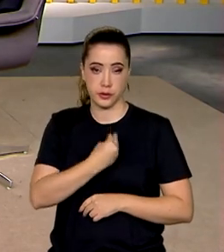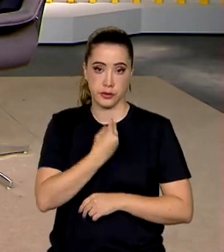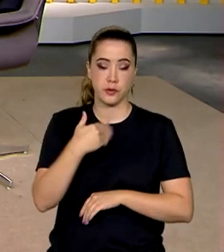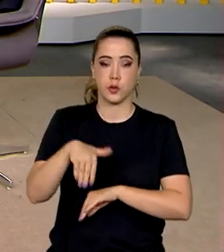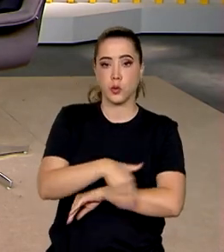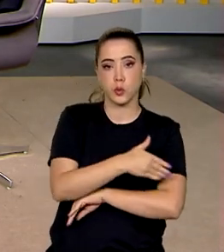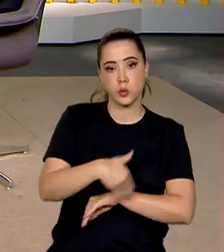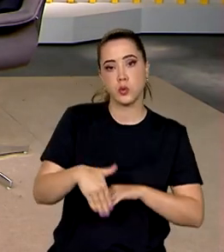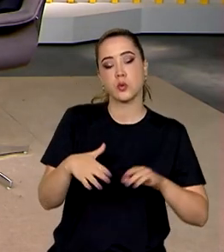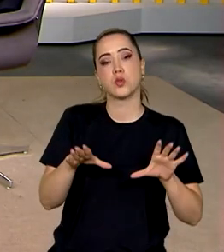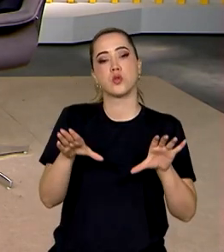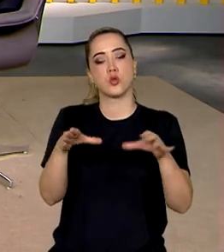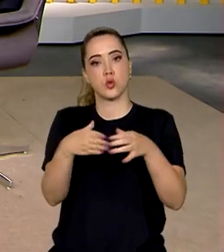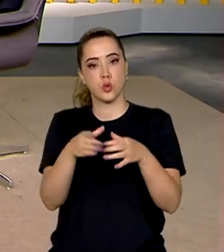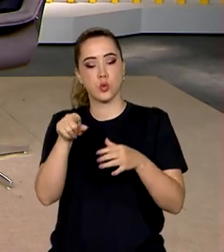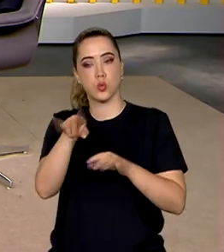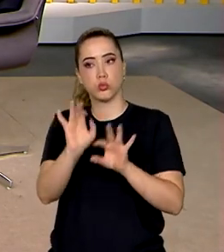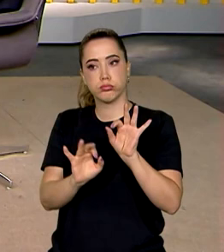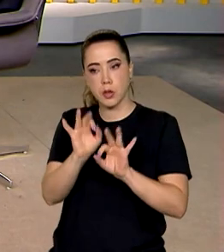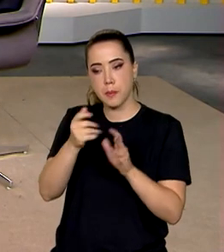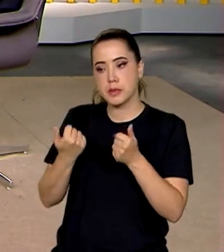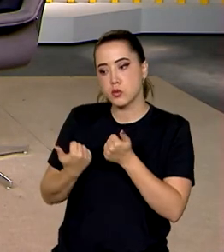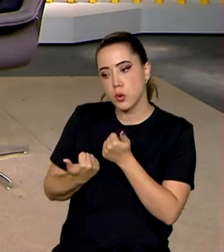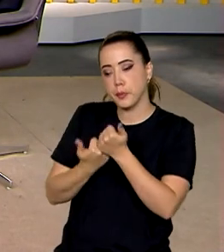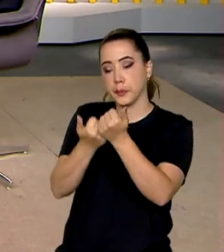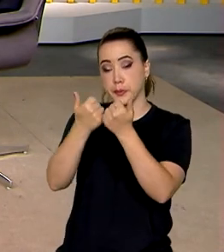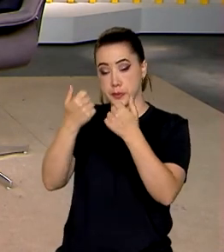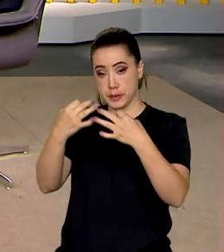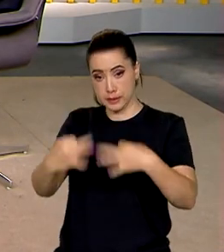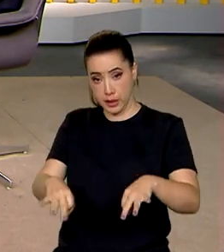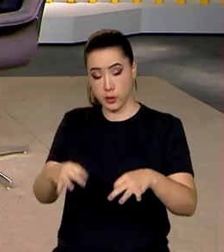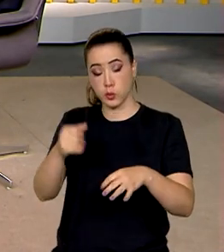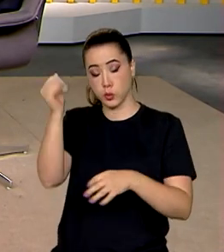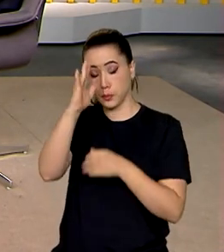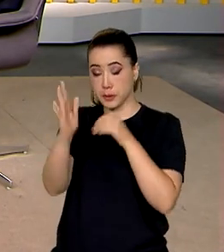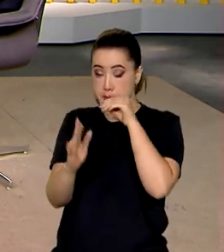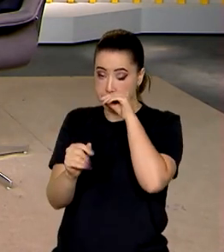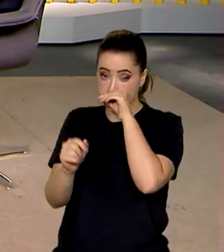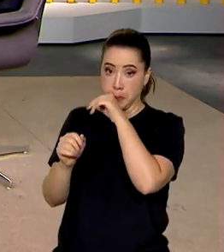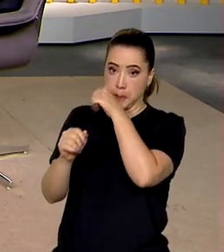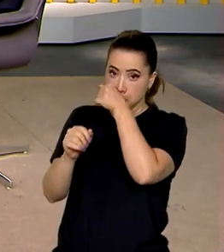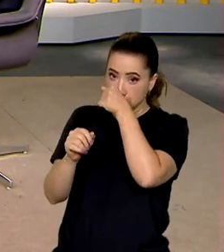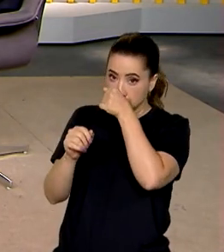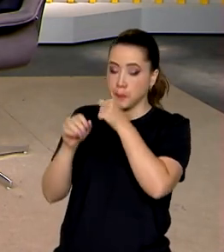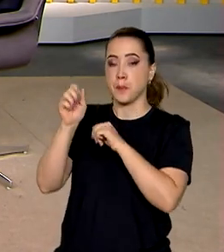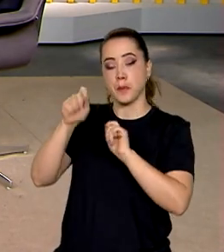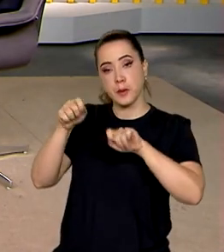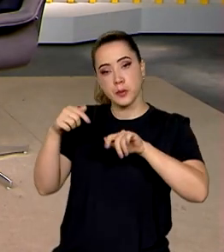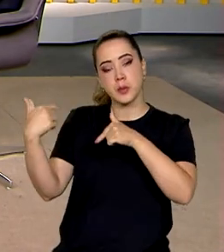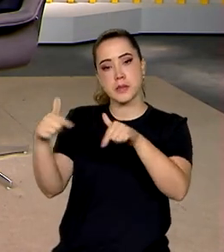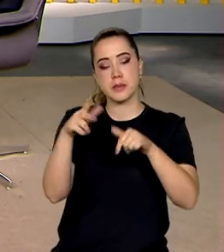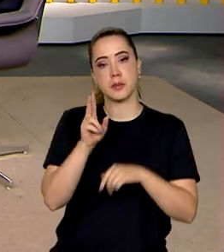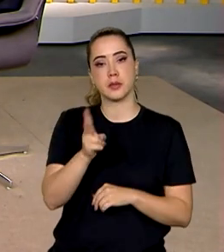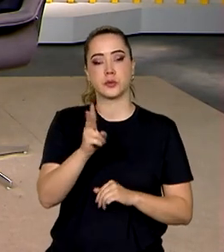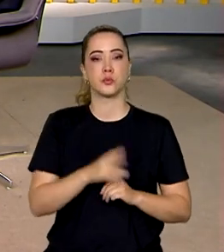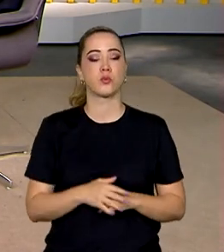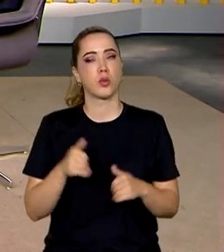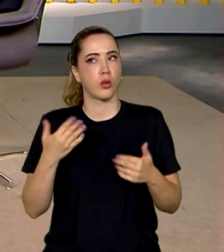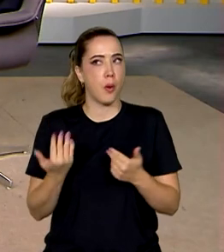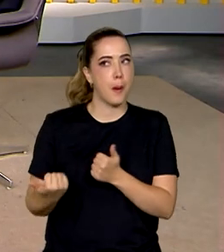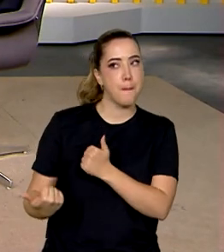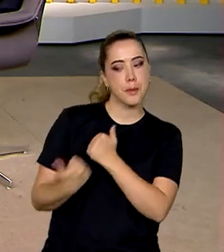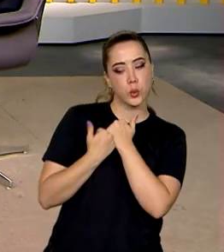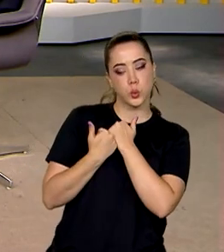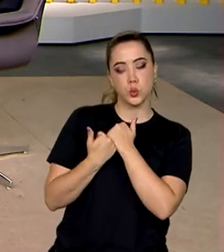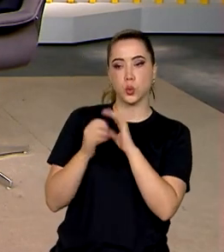organizações, elas precisam de um apoio efetivo do Estado brasileiro para que elas possam fazer um trabalho. Então, é uma cooperação.